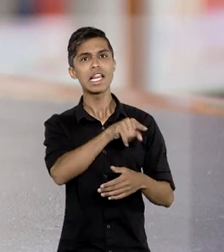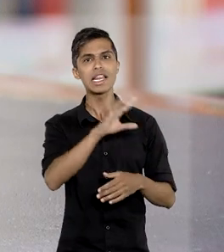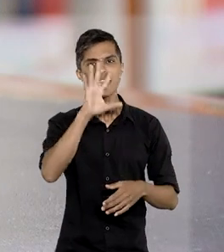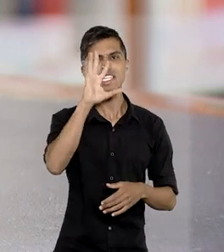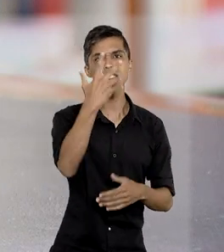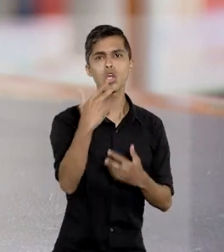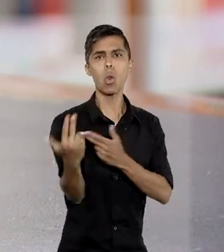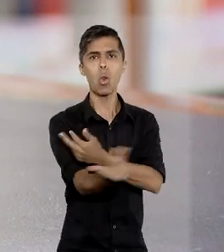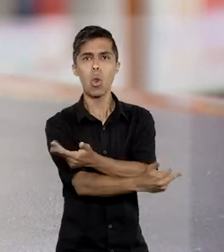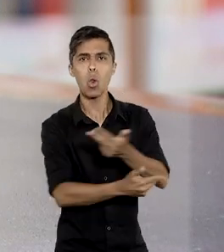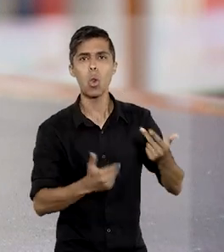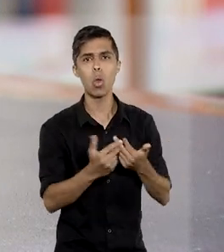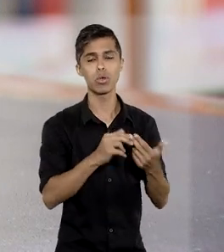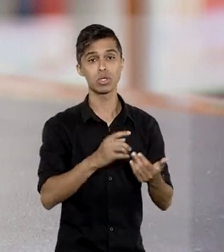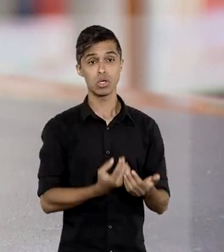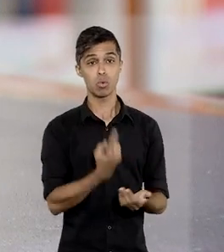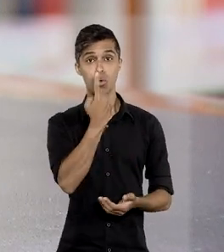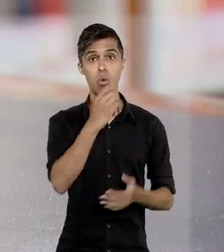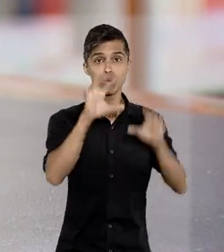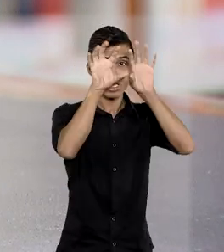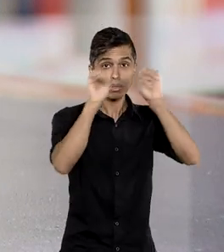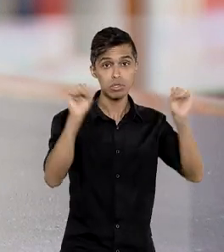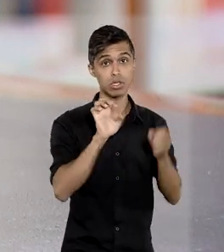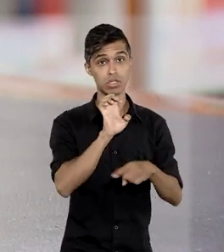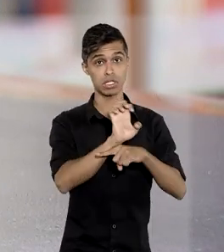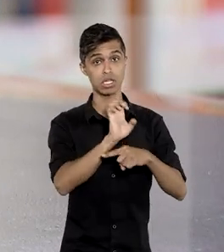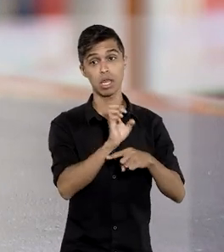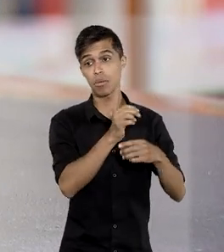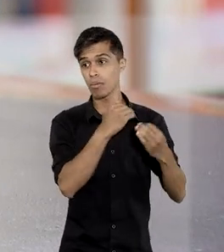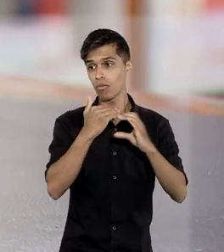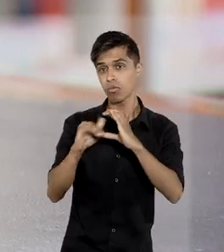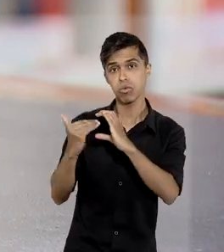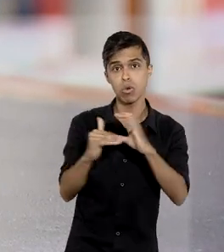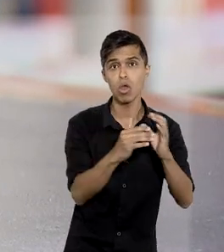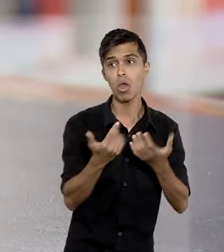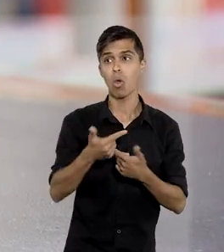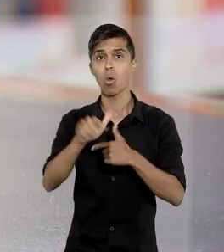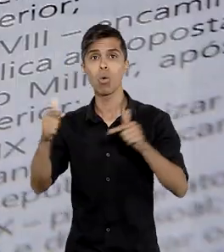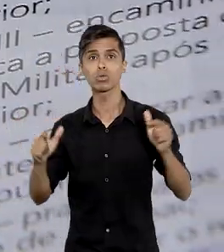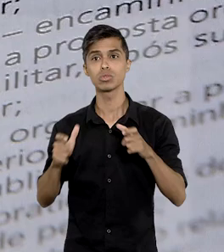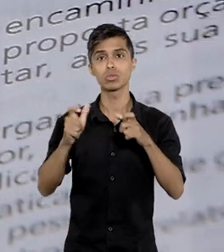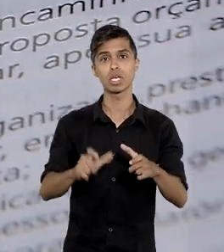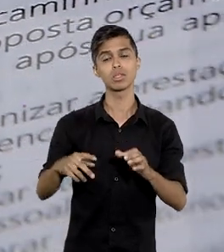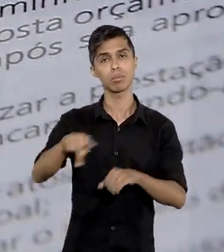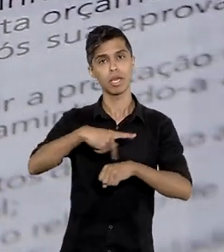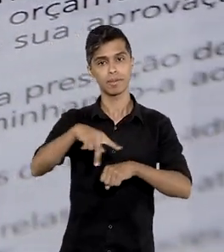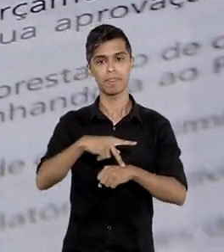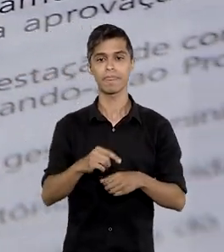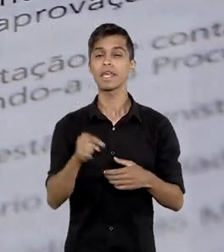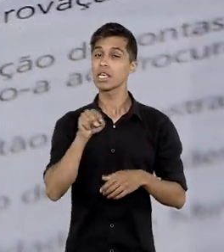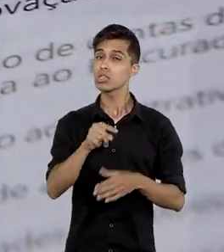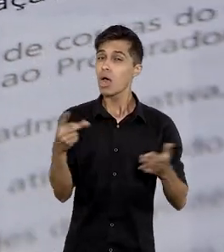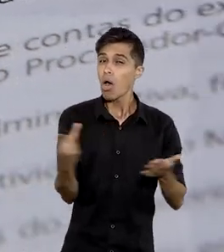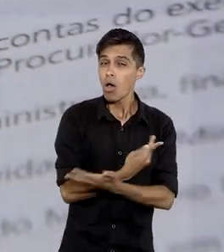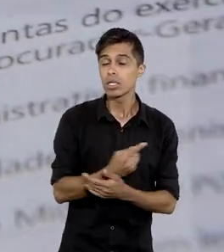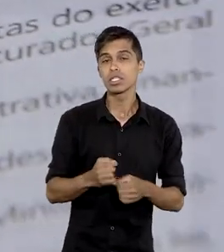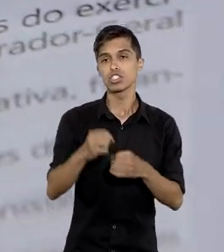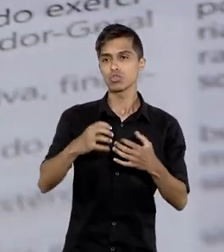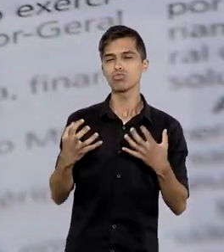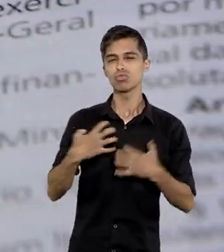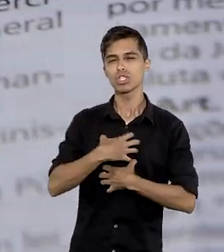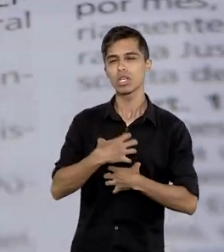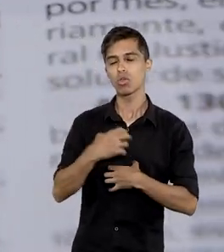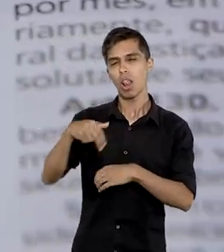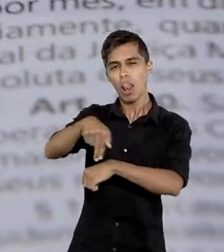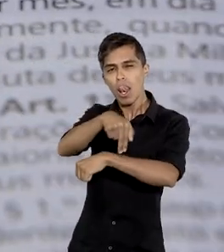suspensão determinado por um tribunal estadual para outras regiões do país. Isso também ocorre para requerer a